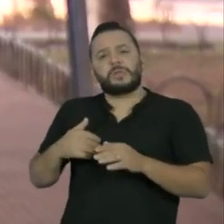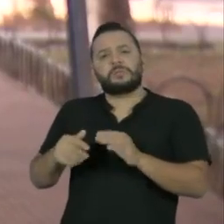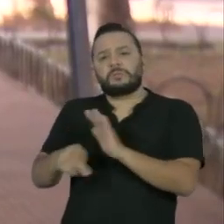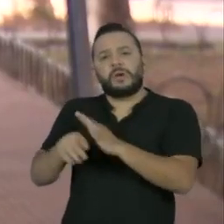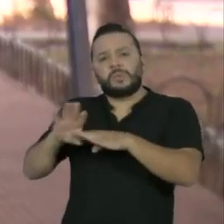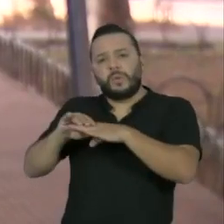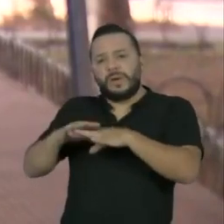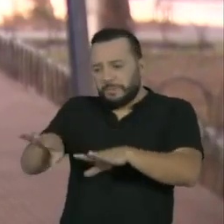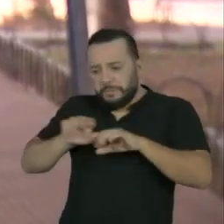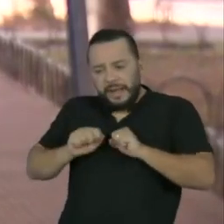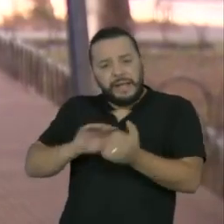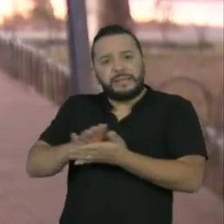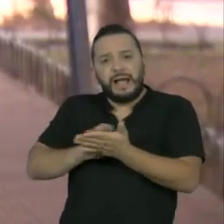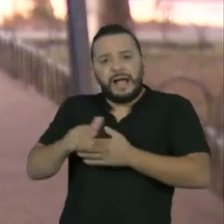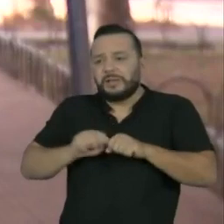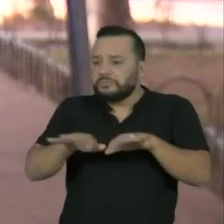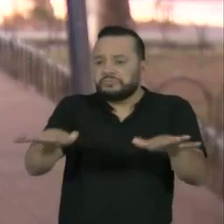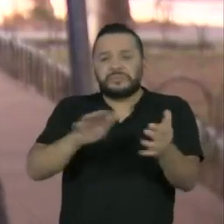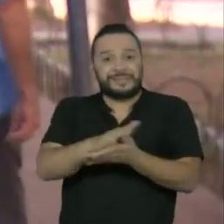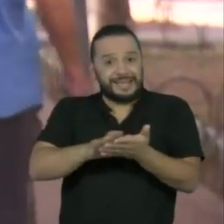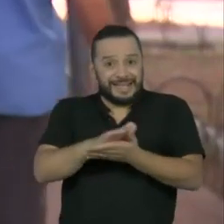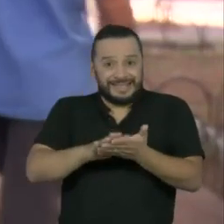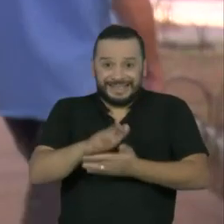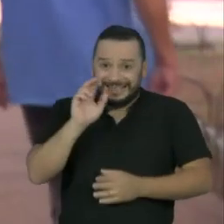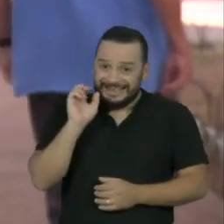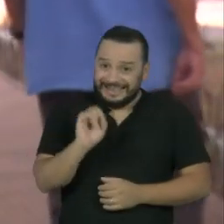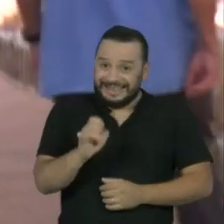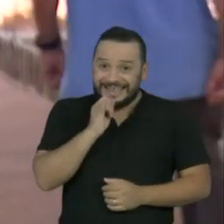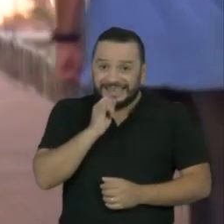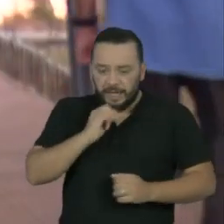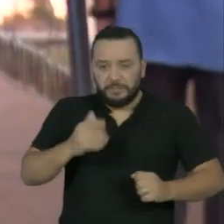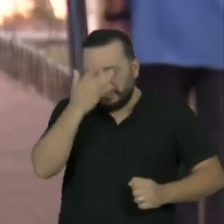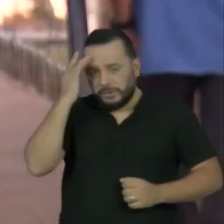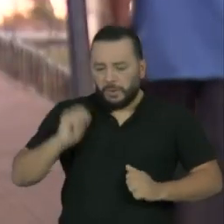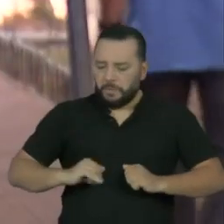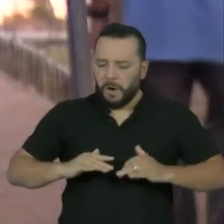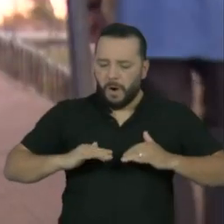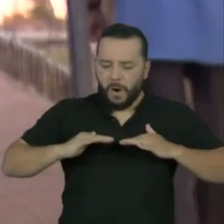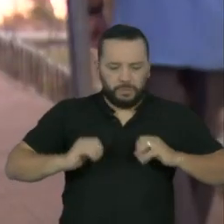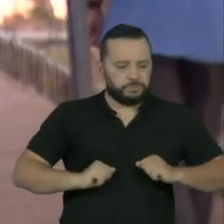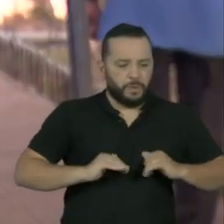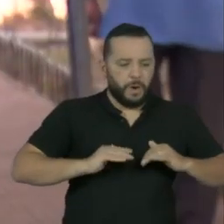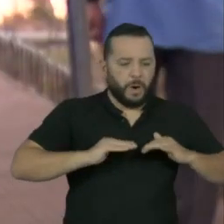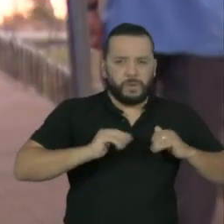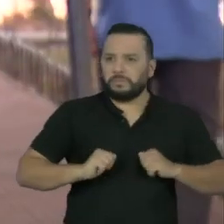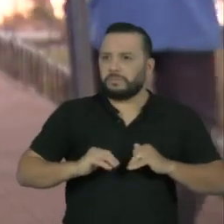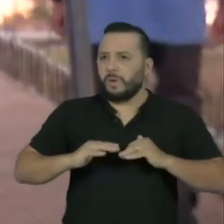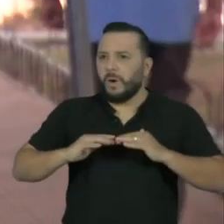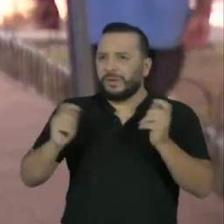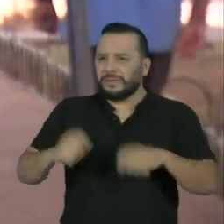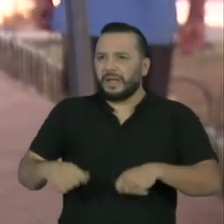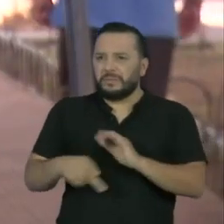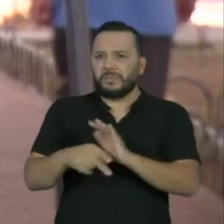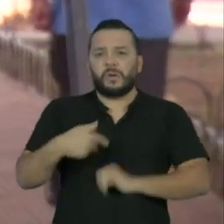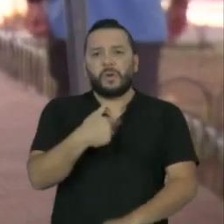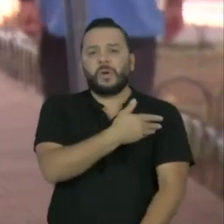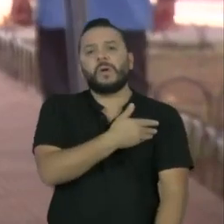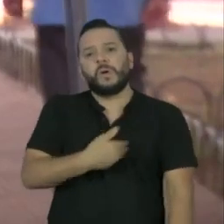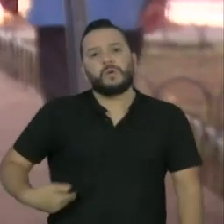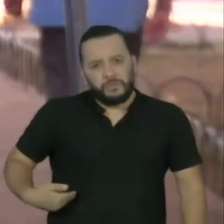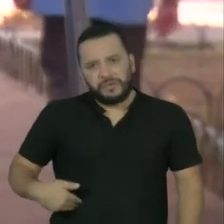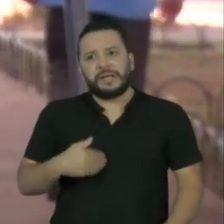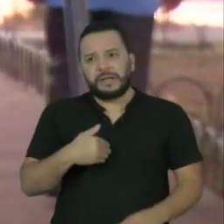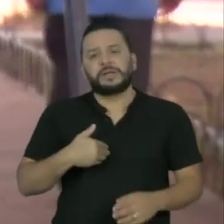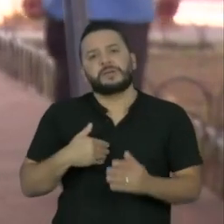cenário sem vacina, a chamada imunidade coletiva é fundamental para que os governos possam planejar o relaxamento